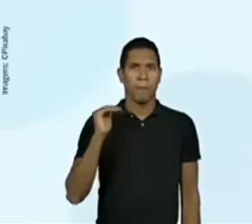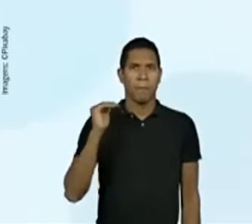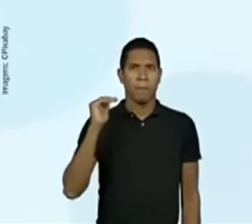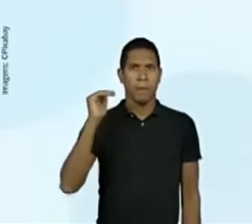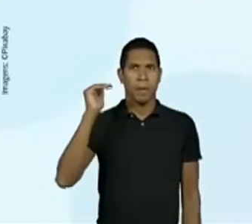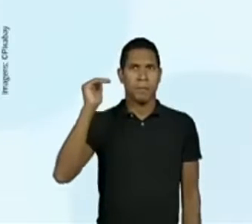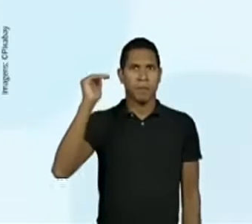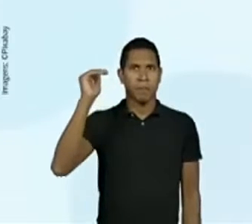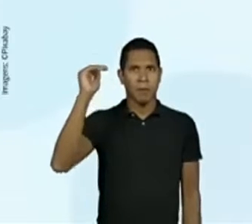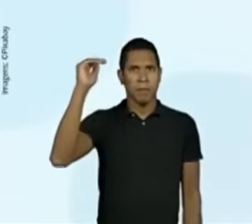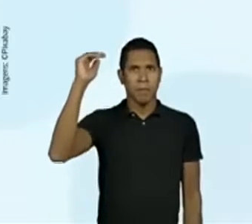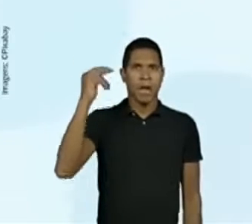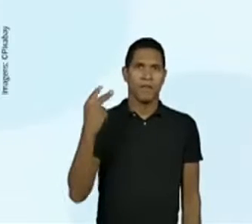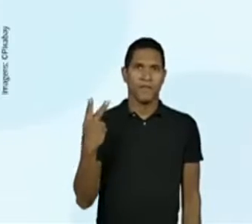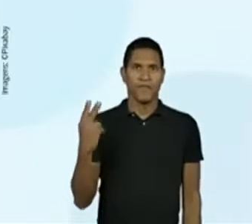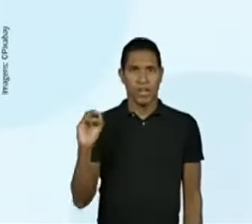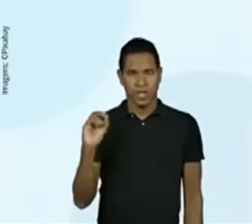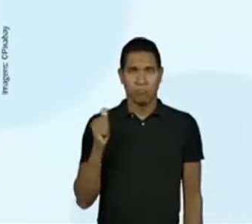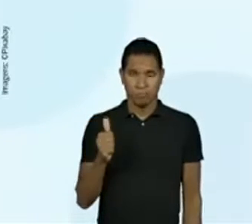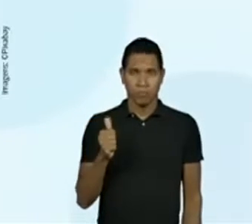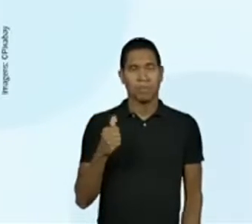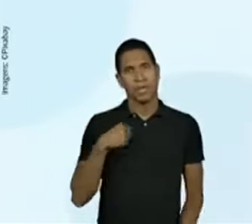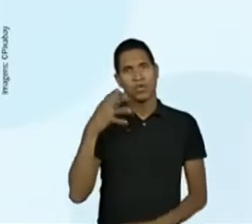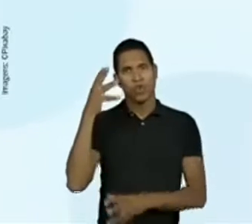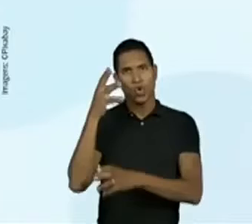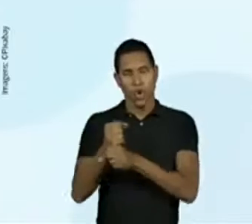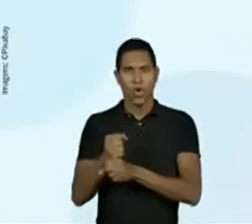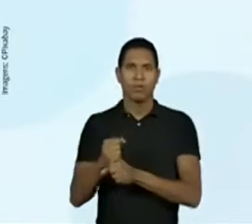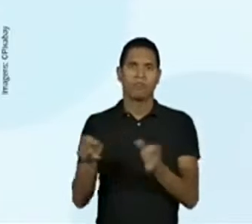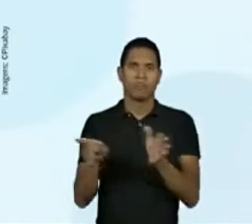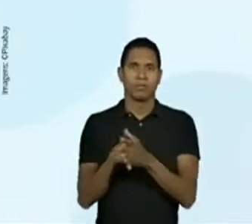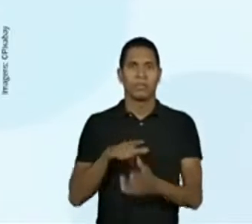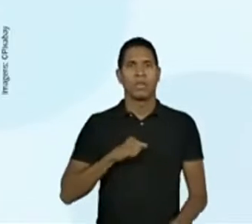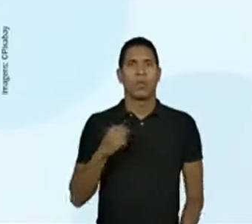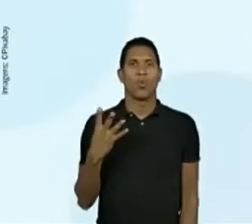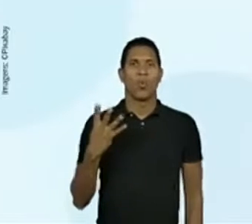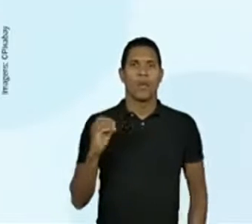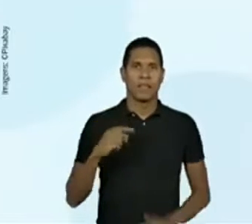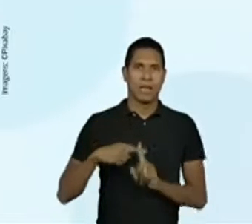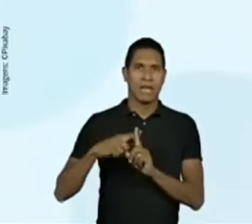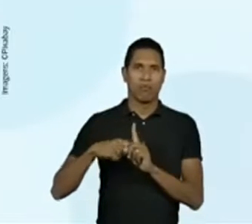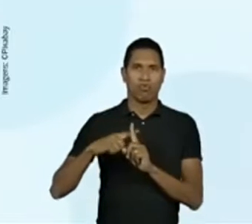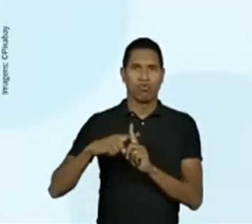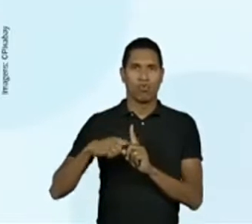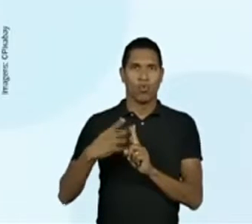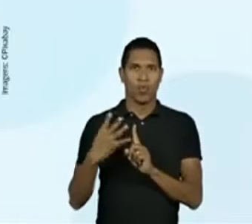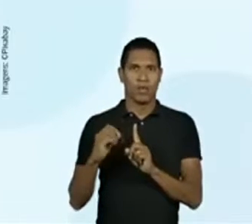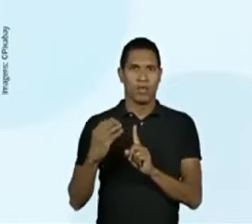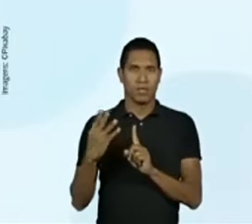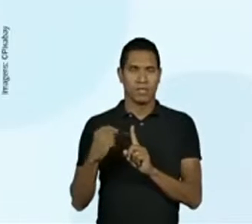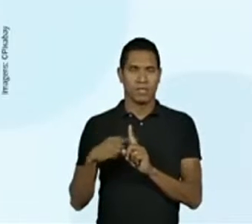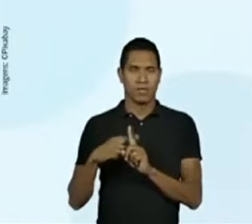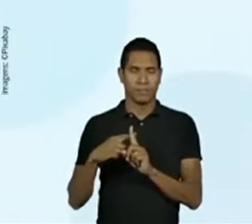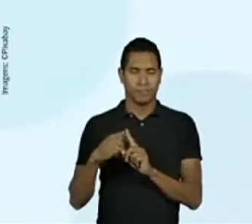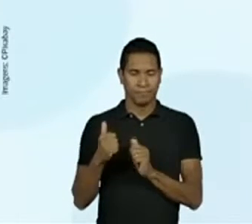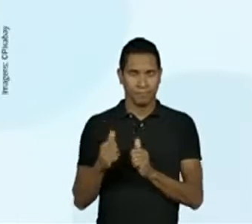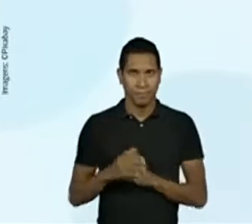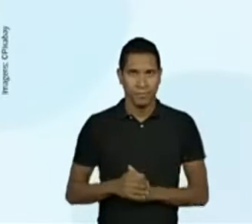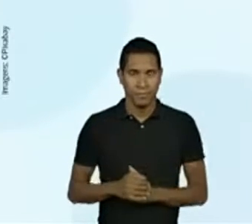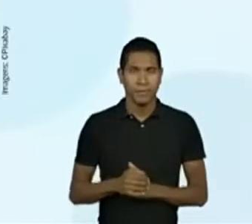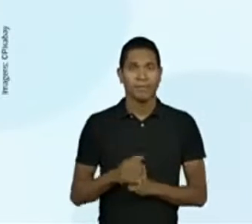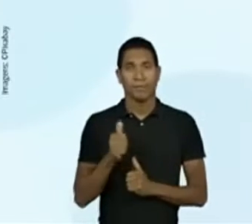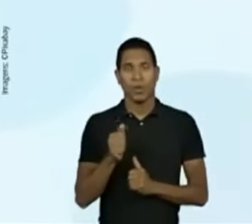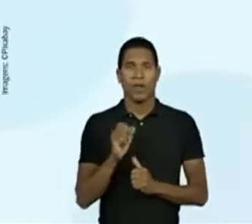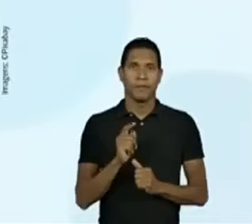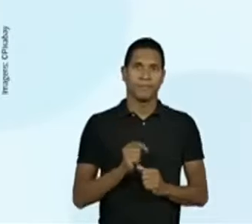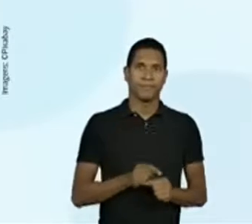20. Mas eu tenho 40 graus Celsius apontados. E, então, esse termômetro anterior está marcando o